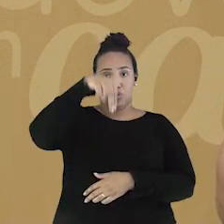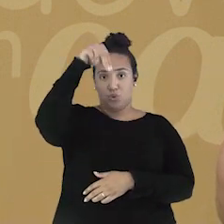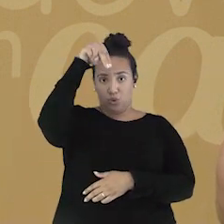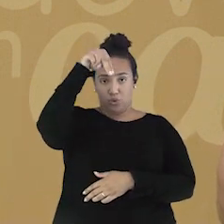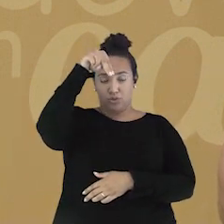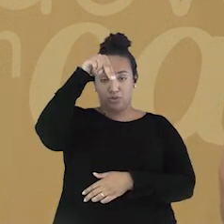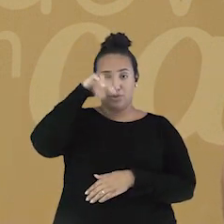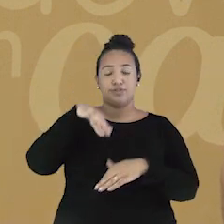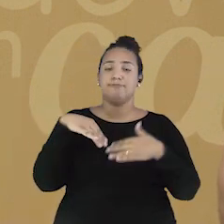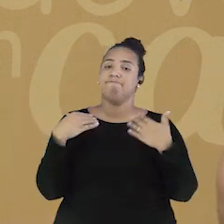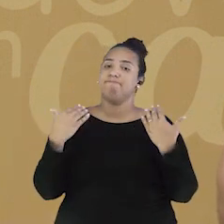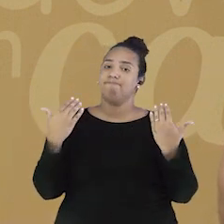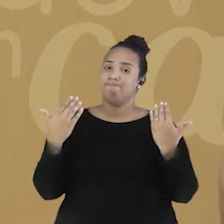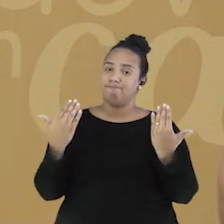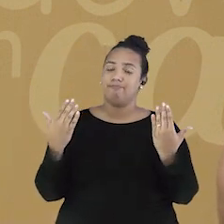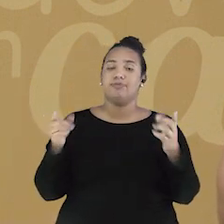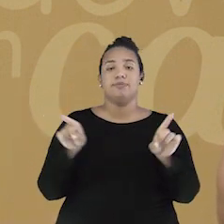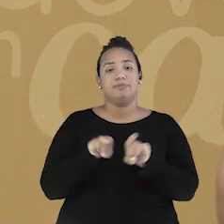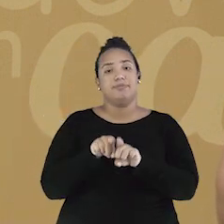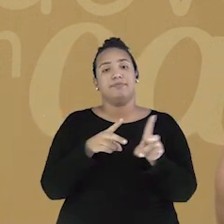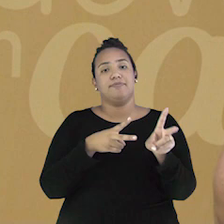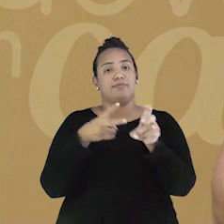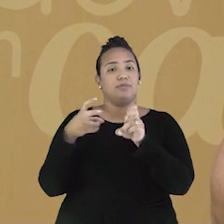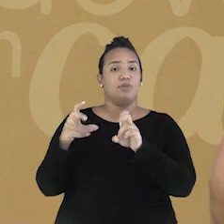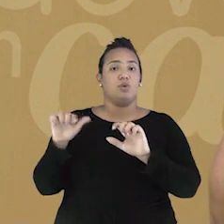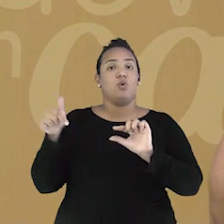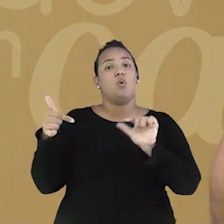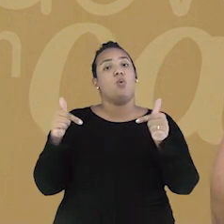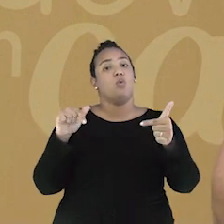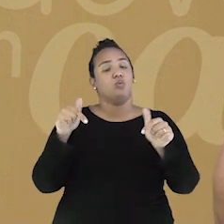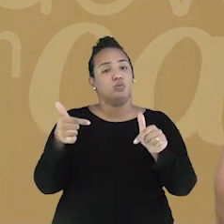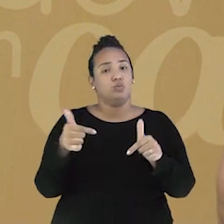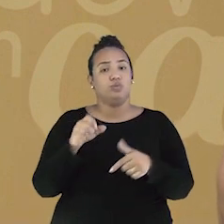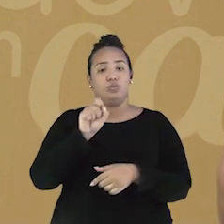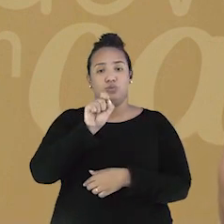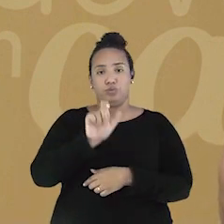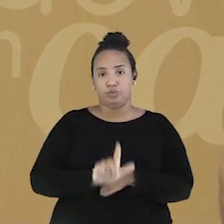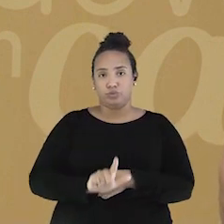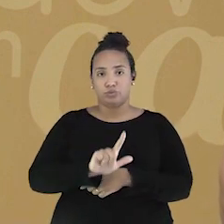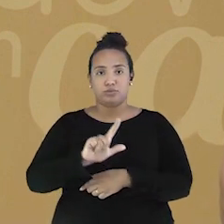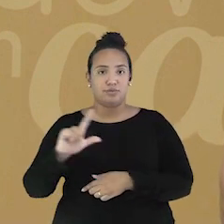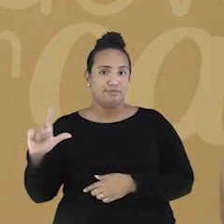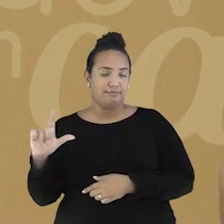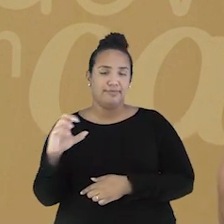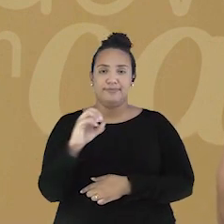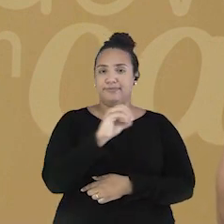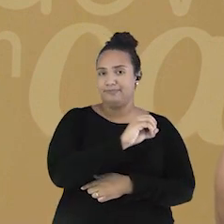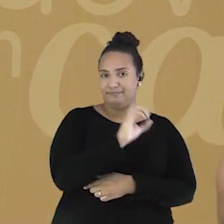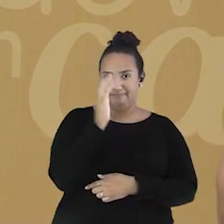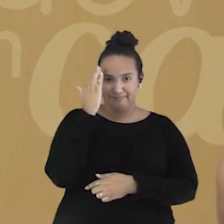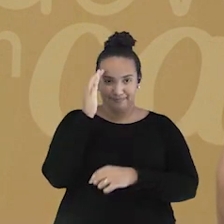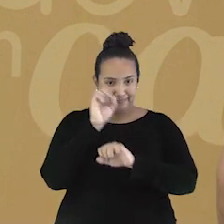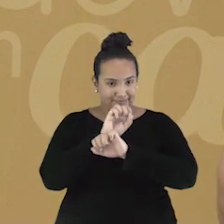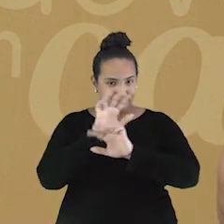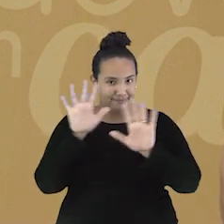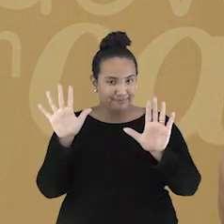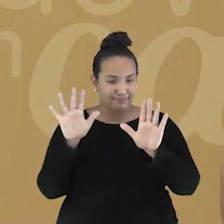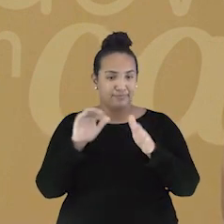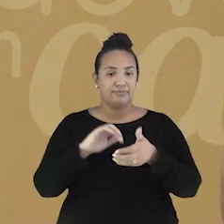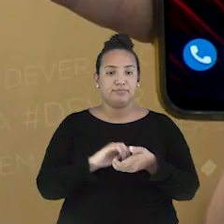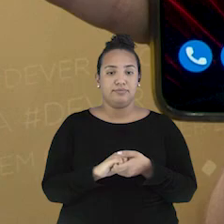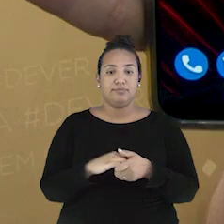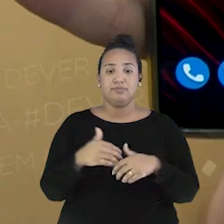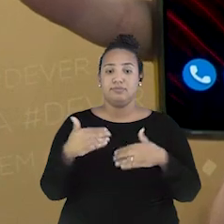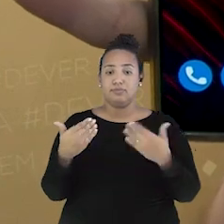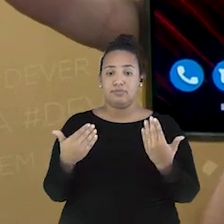norte. E a partir daí, também identificamos os outros pontos cardeais. Sul, leste e oeste. Entenderam?